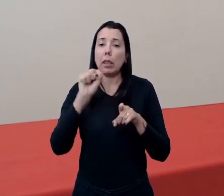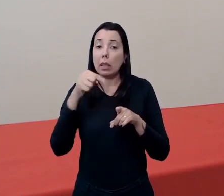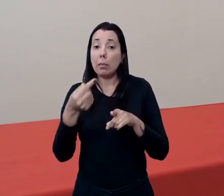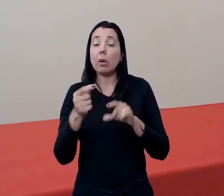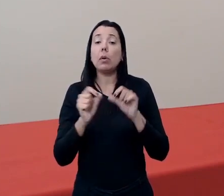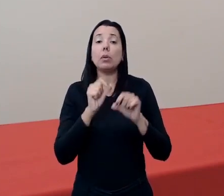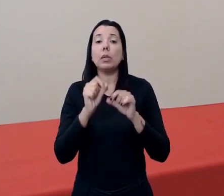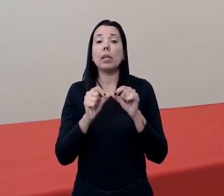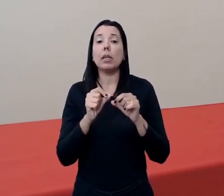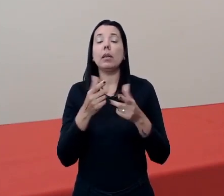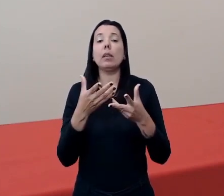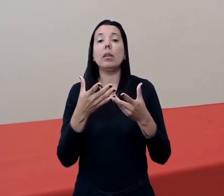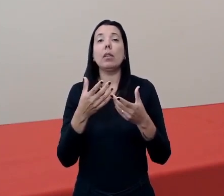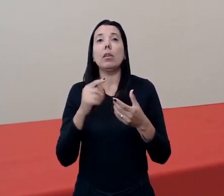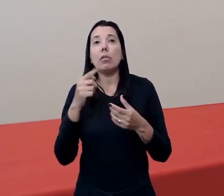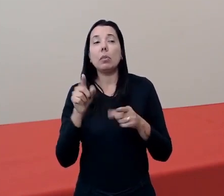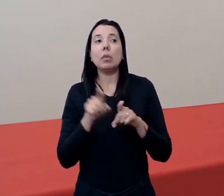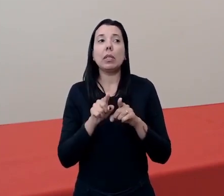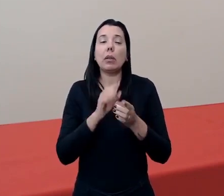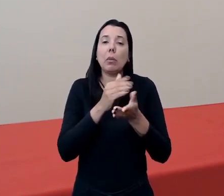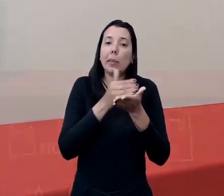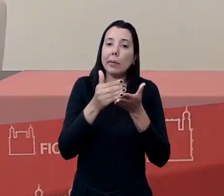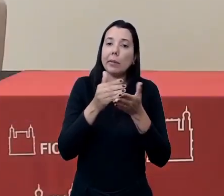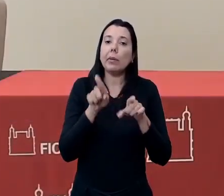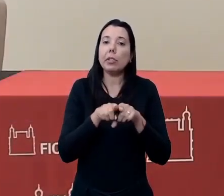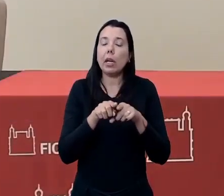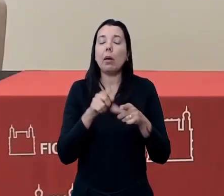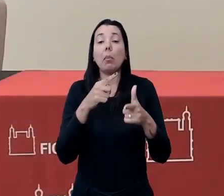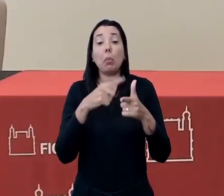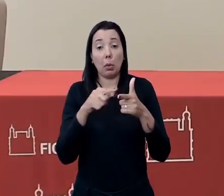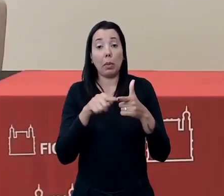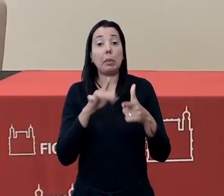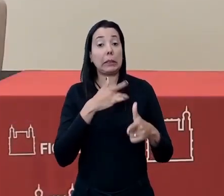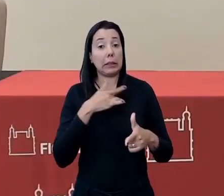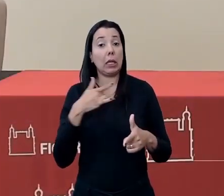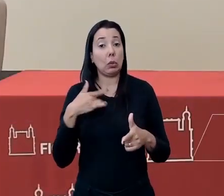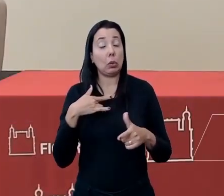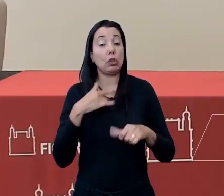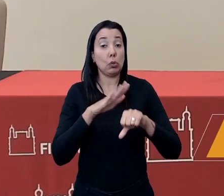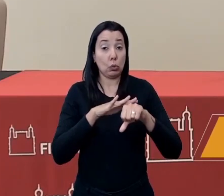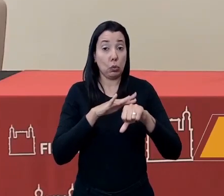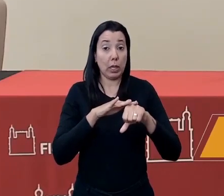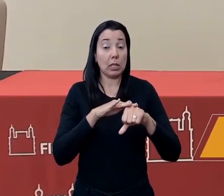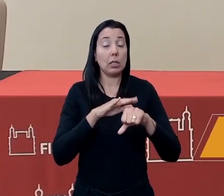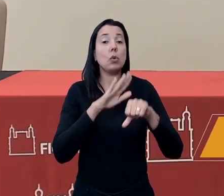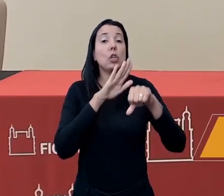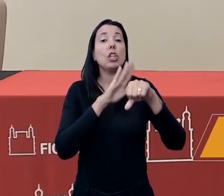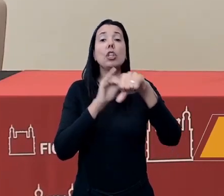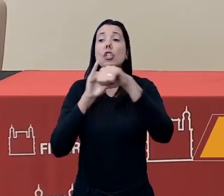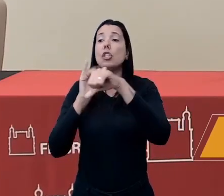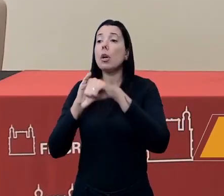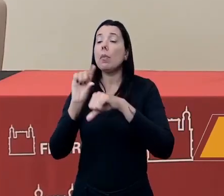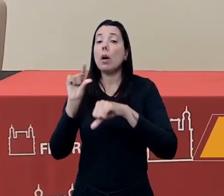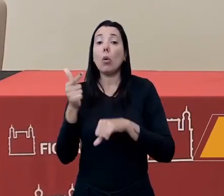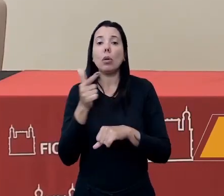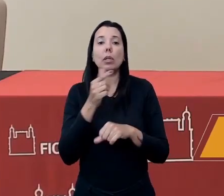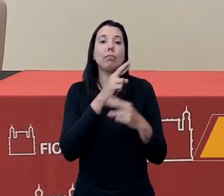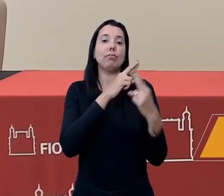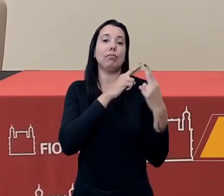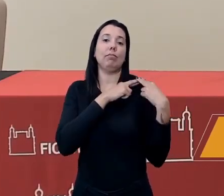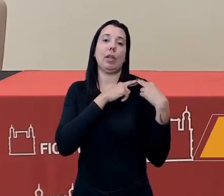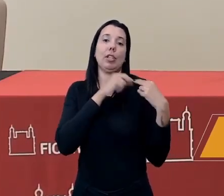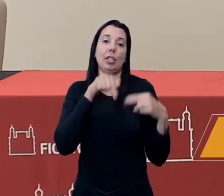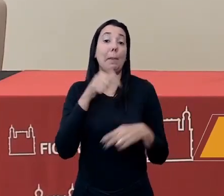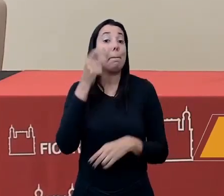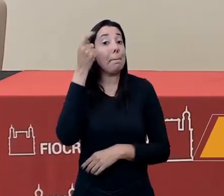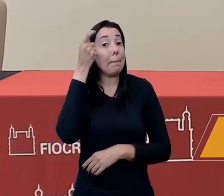arrebatados exatamente pela crise sanitária, o que nos convoca a uma outra responsabilidade aqui,